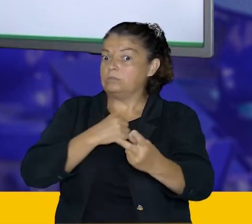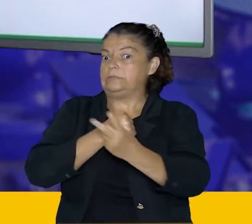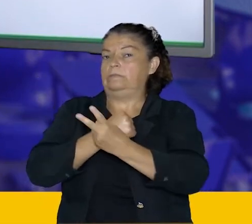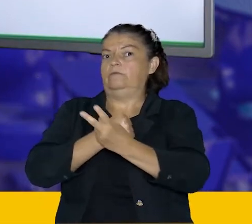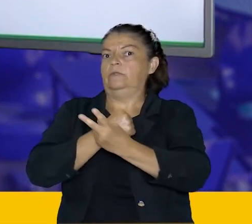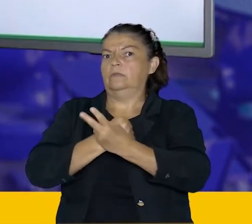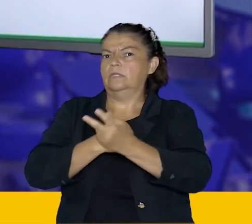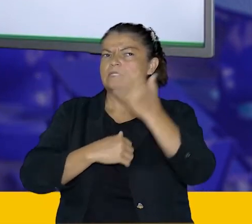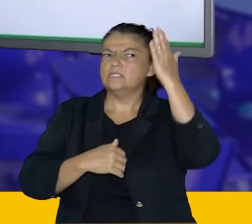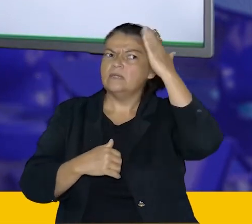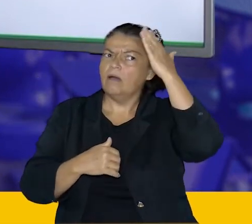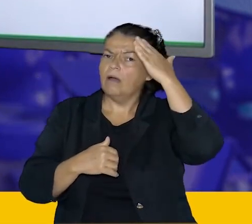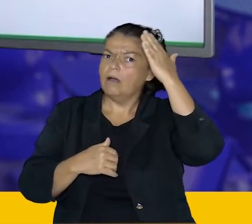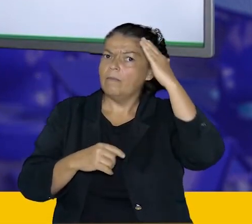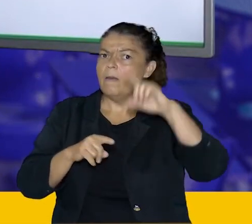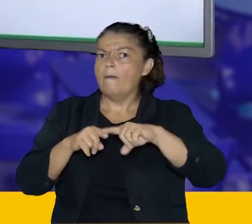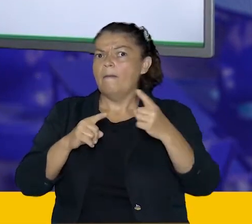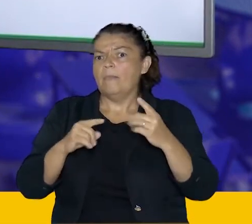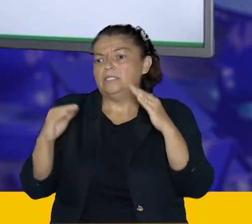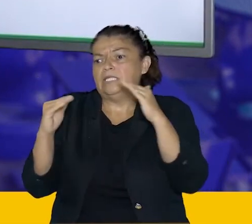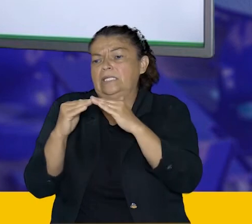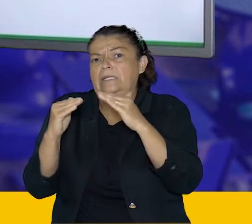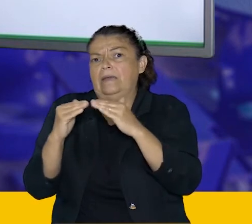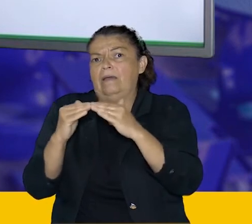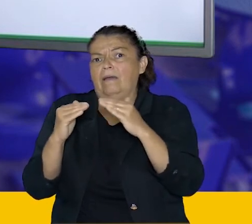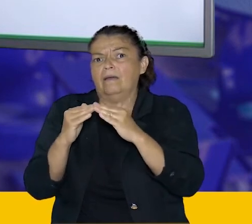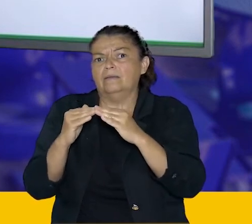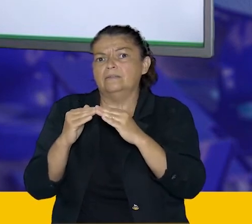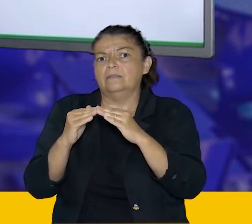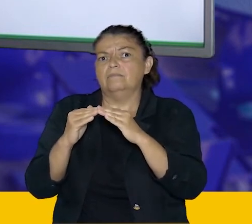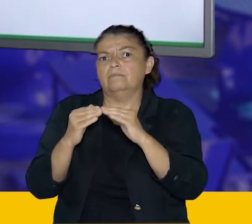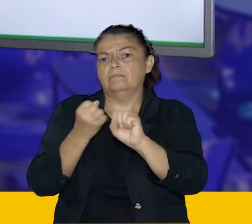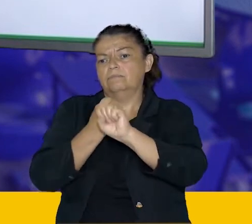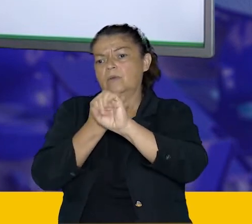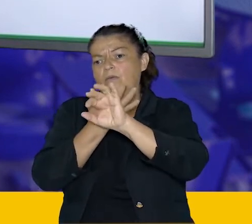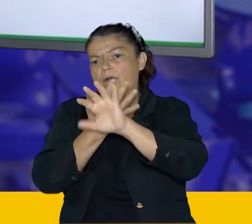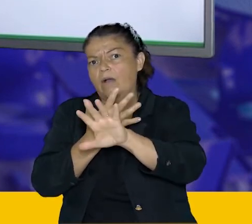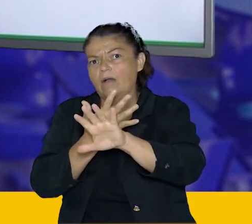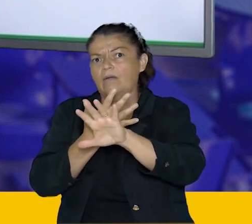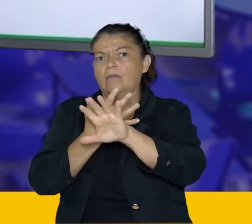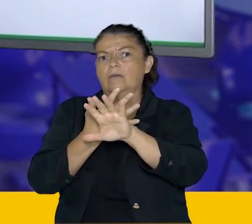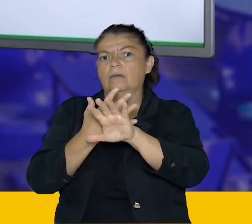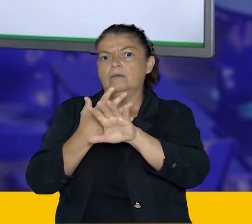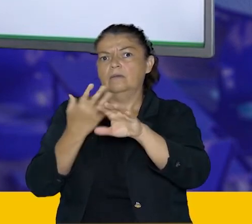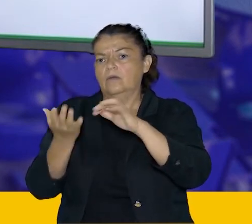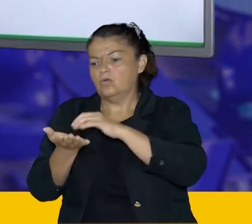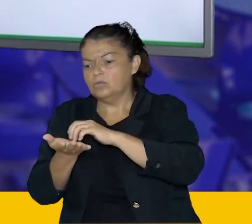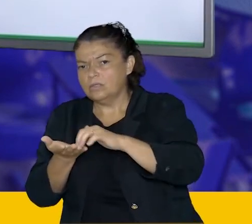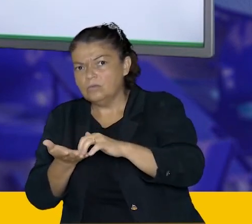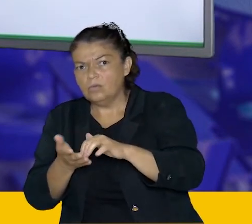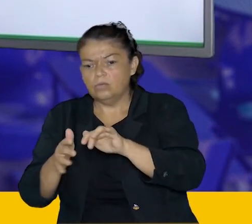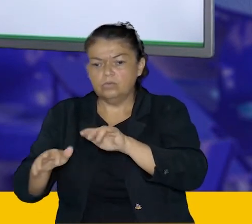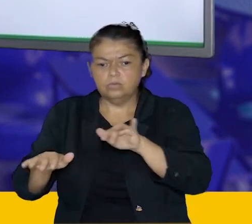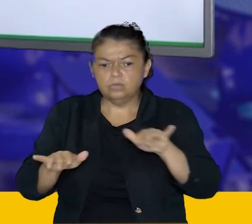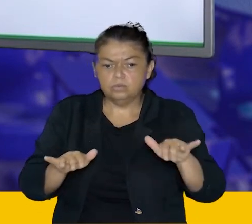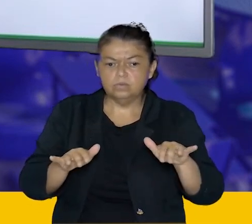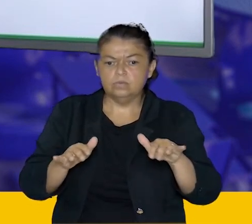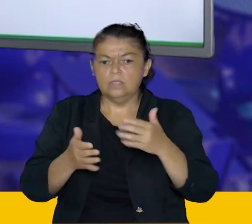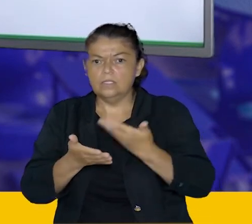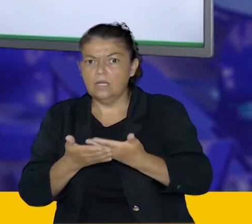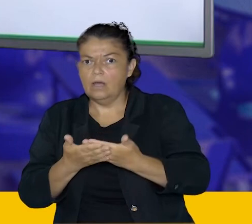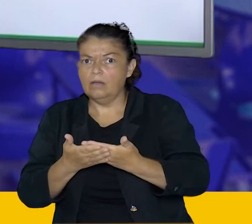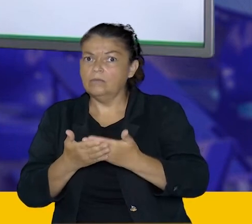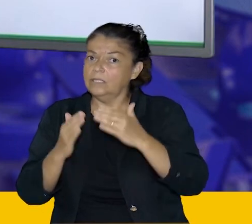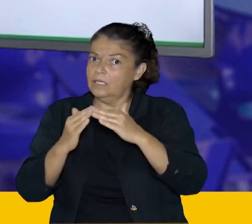a gente tá todo mundo tendo aula assim à distância, mas em breve isso vai passar e a gente vai se encontrar novamente. Vamos ter nossas aulas presenciais, mas o